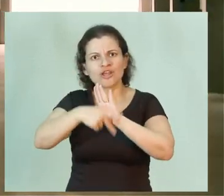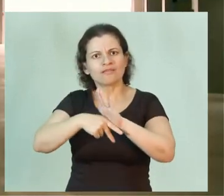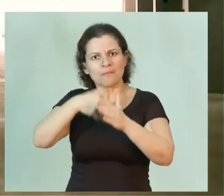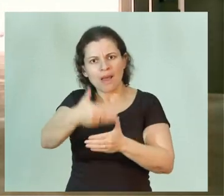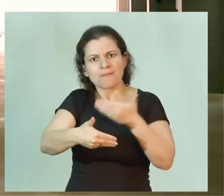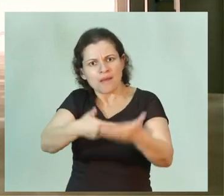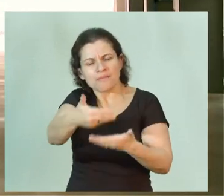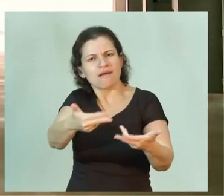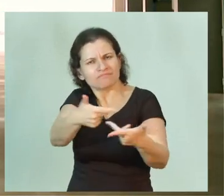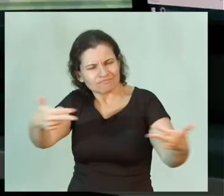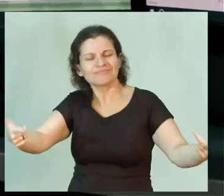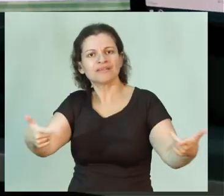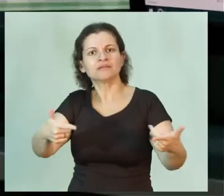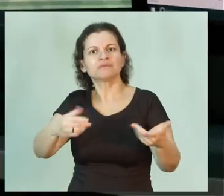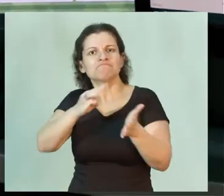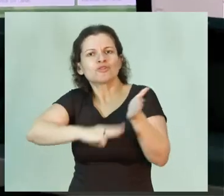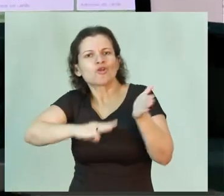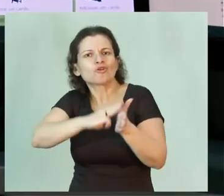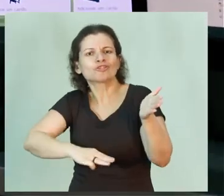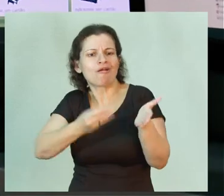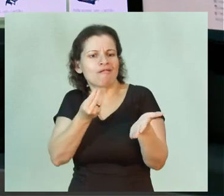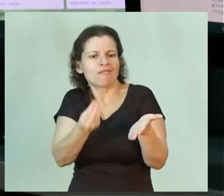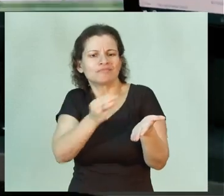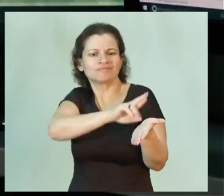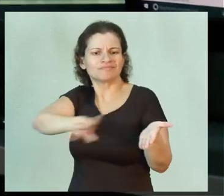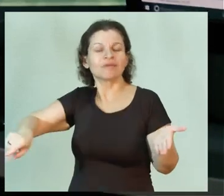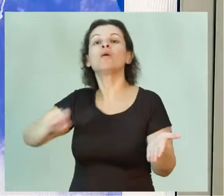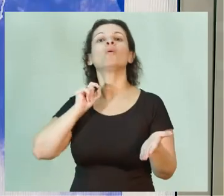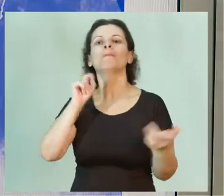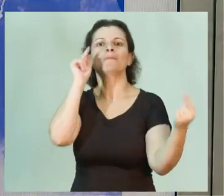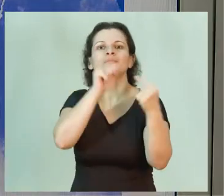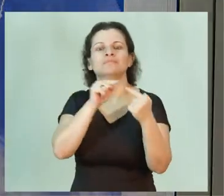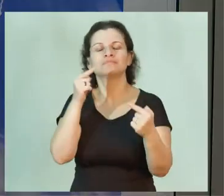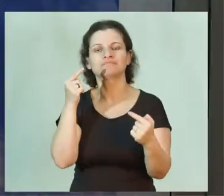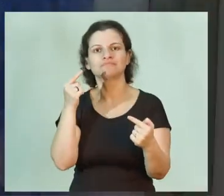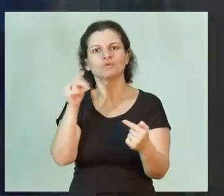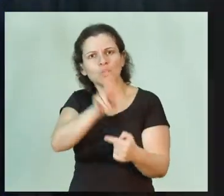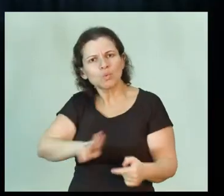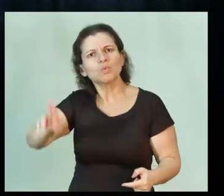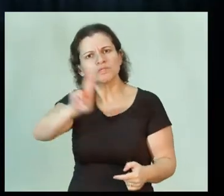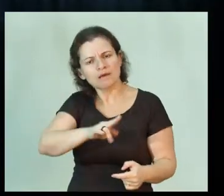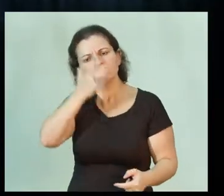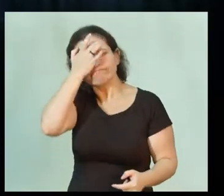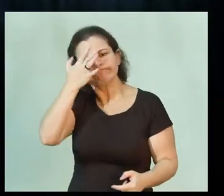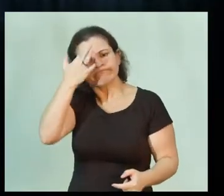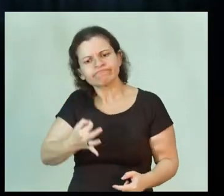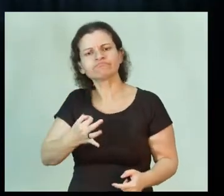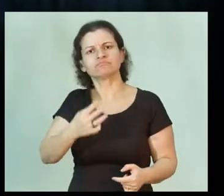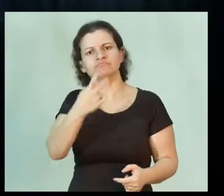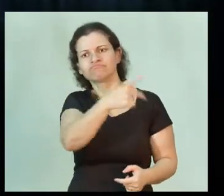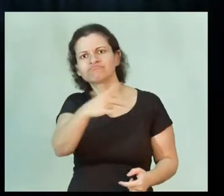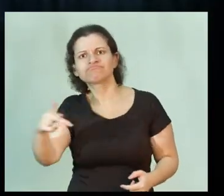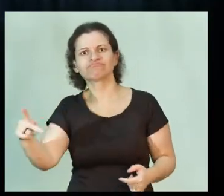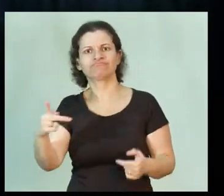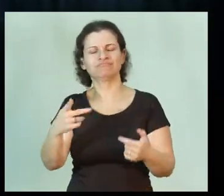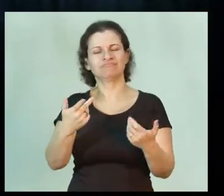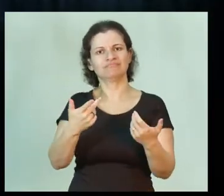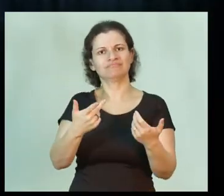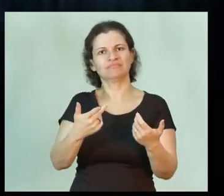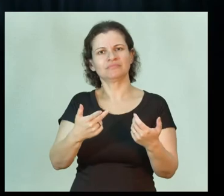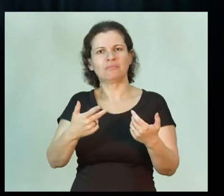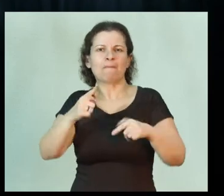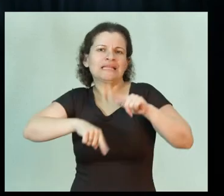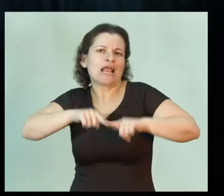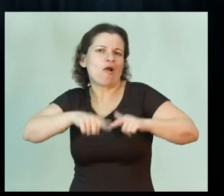diferentes. Para que? Para que a gente faça o uso racional desses insumos que a gente utiliza no campo, para que a gente